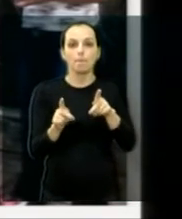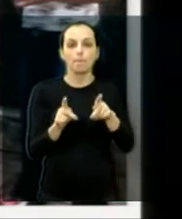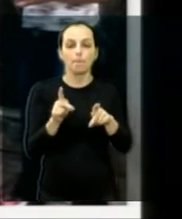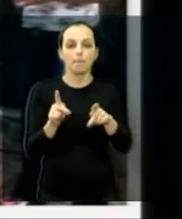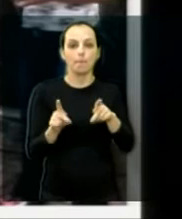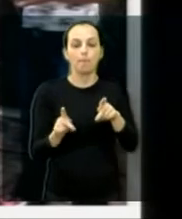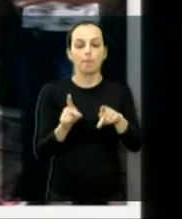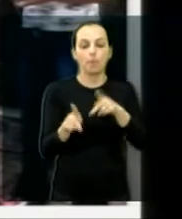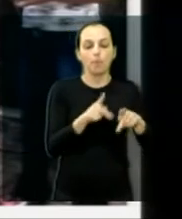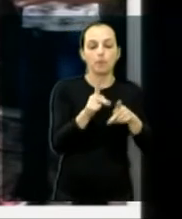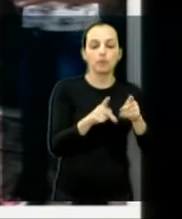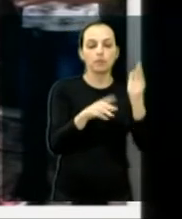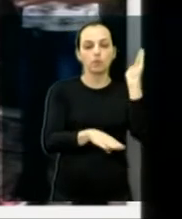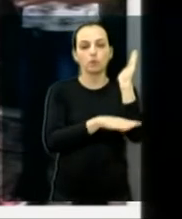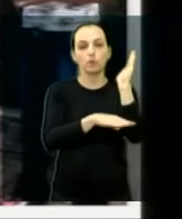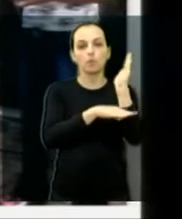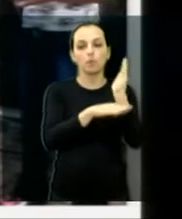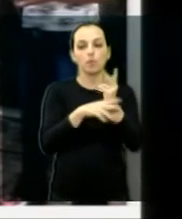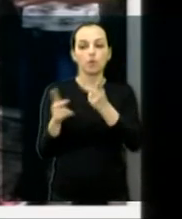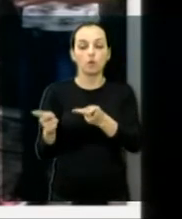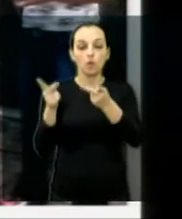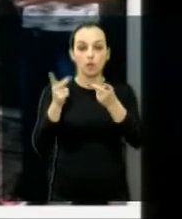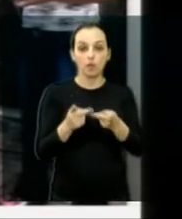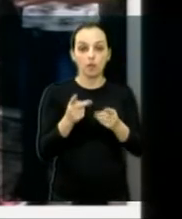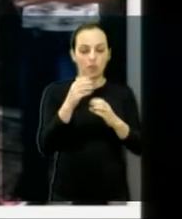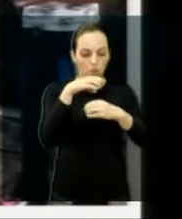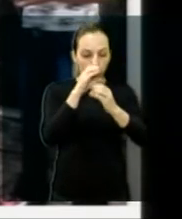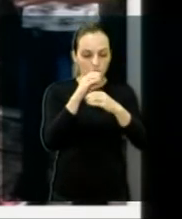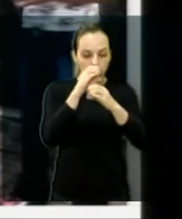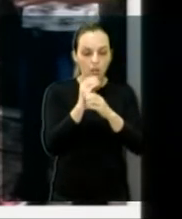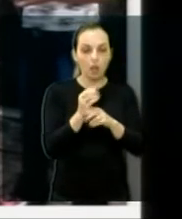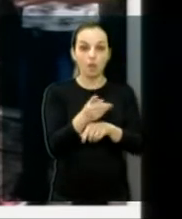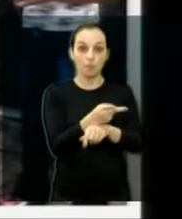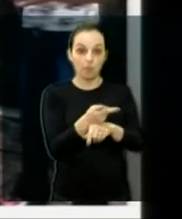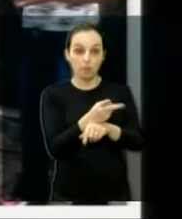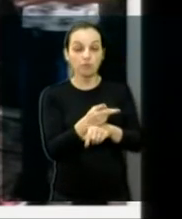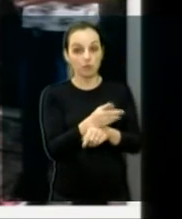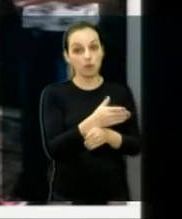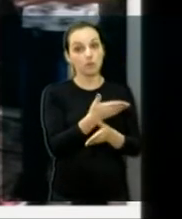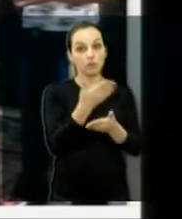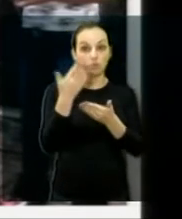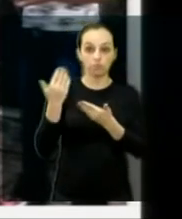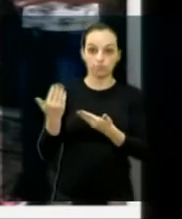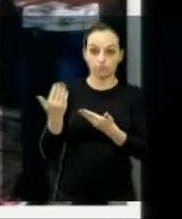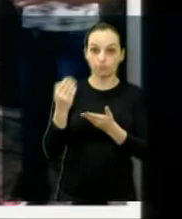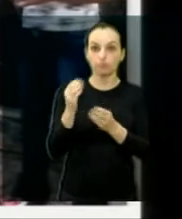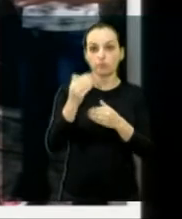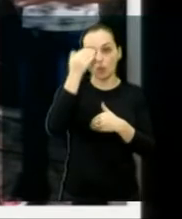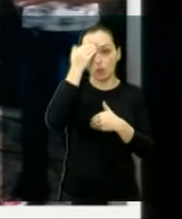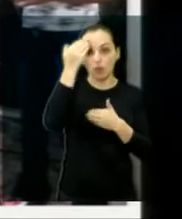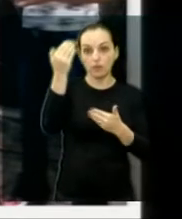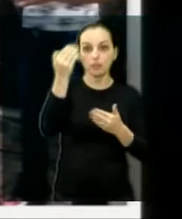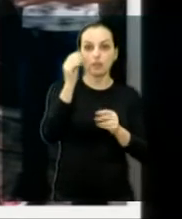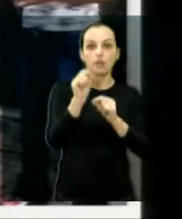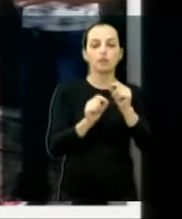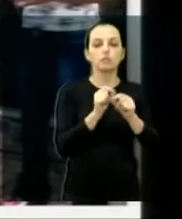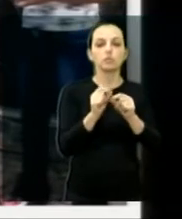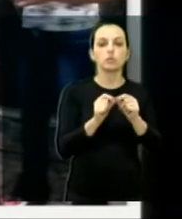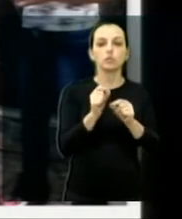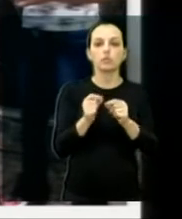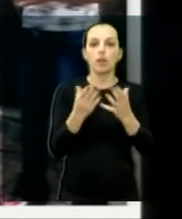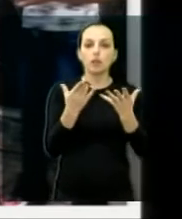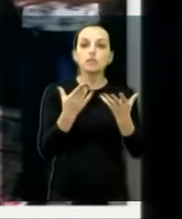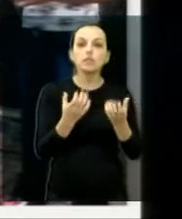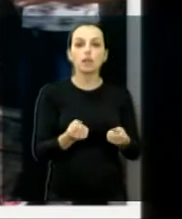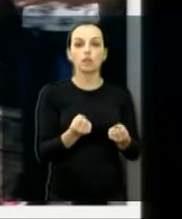Carneiro, convidei o Nilson, é o engenheiro, para dar uma verificada naquele local. Eu quero agradecer muito ao Nilson Carneiro por essa demanda